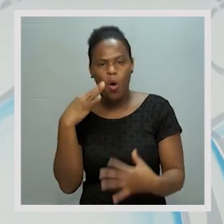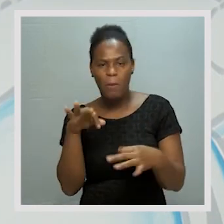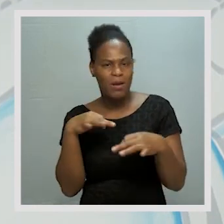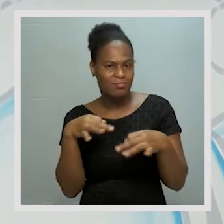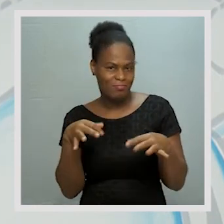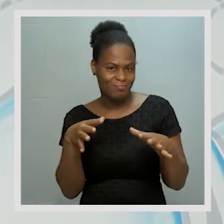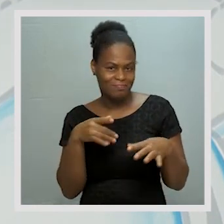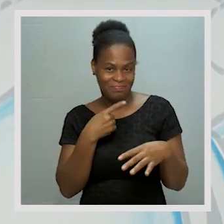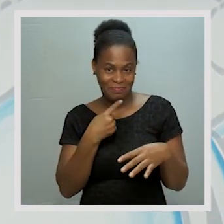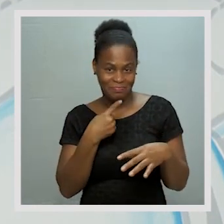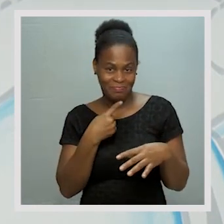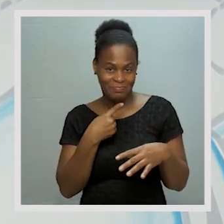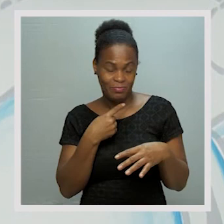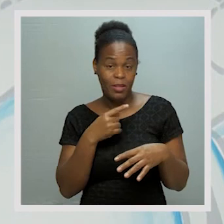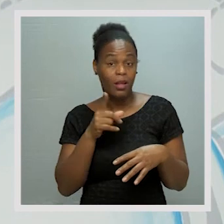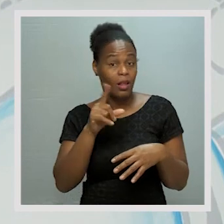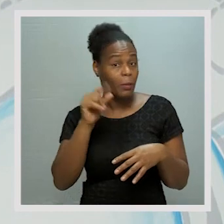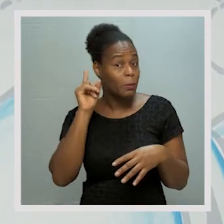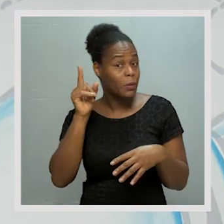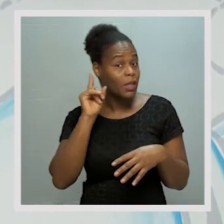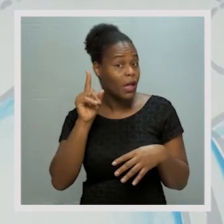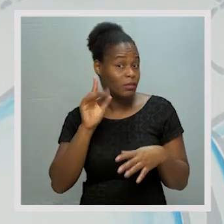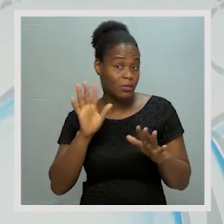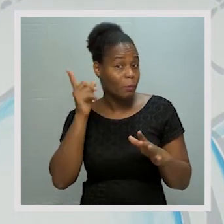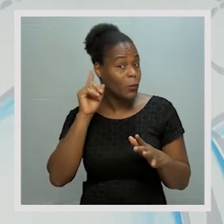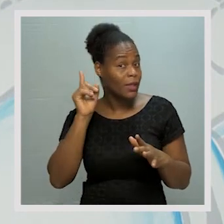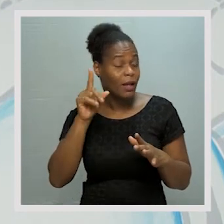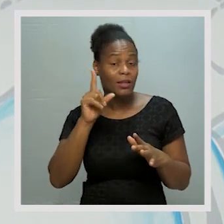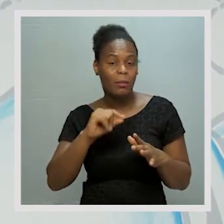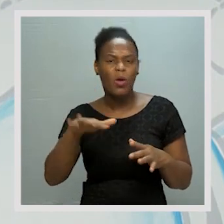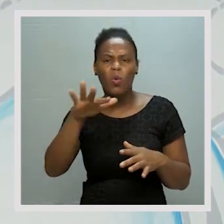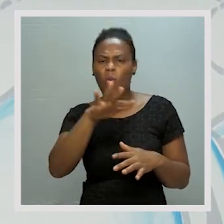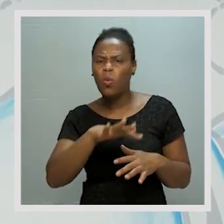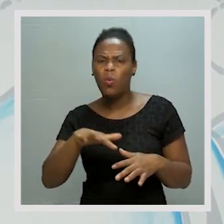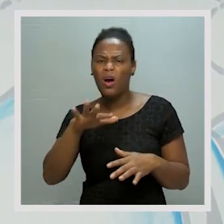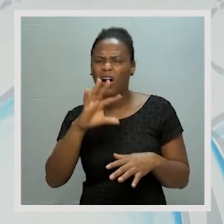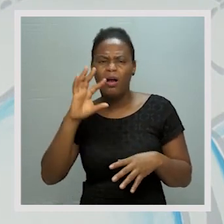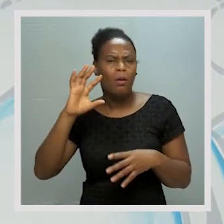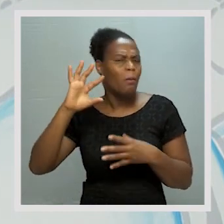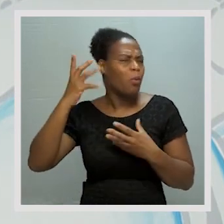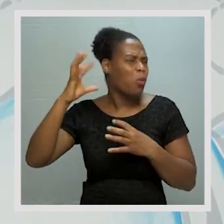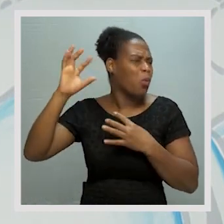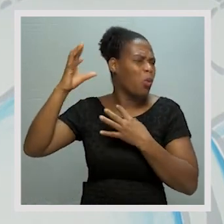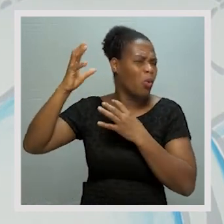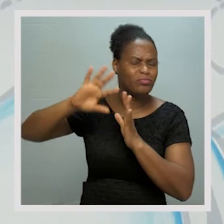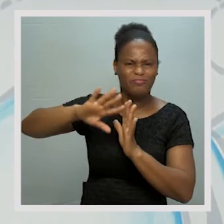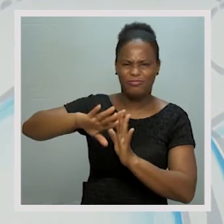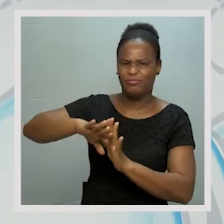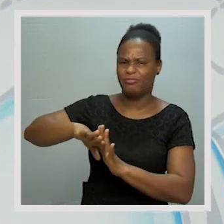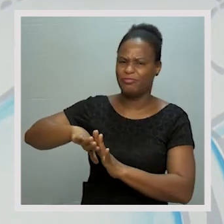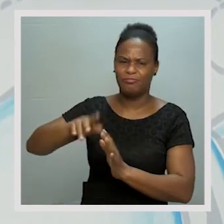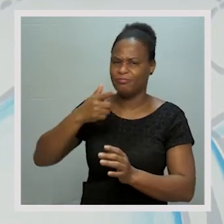normal. Entenderam? E é fundamental evitarmos ambiente com muito